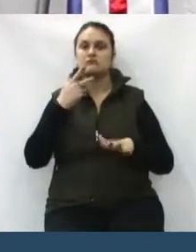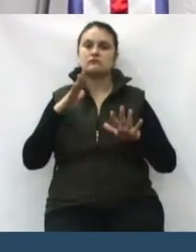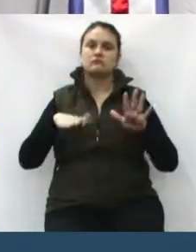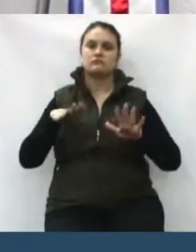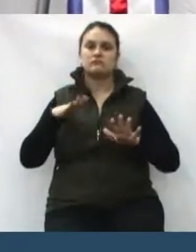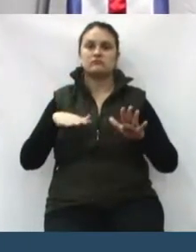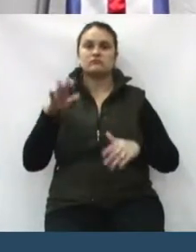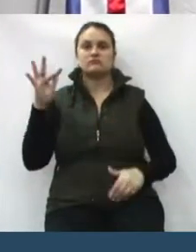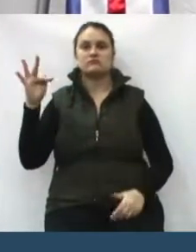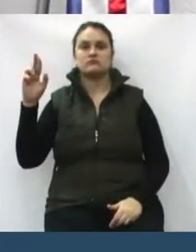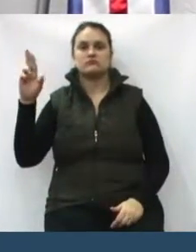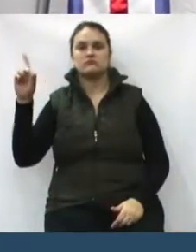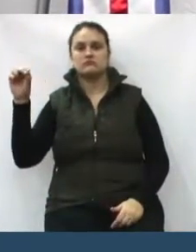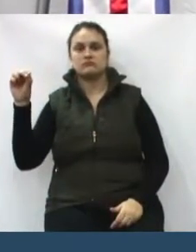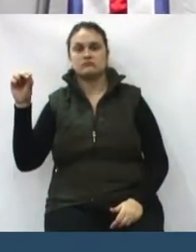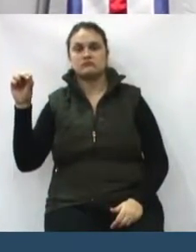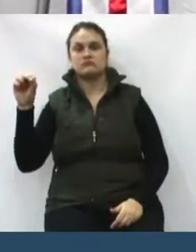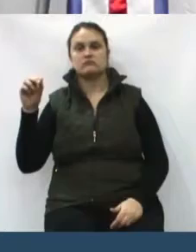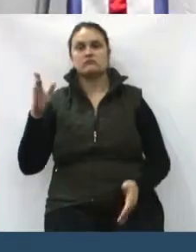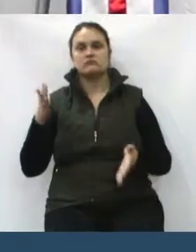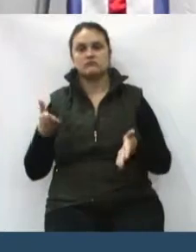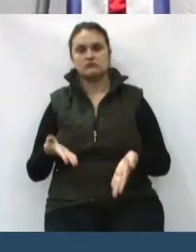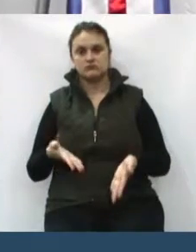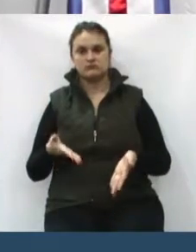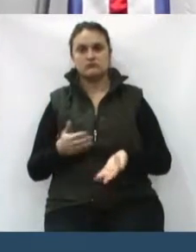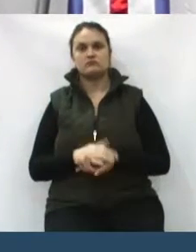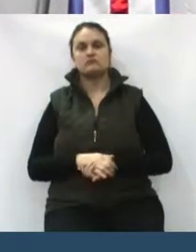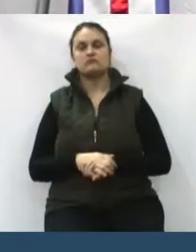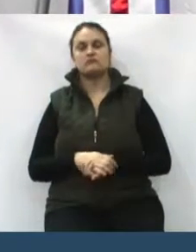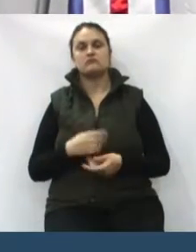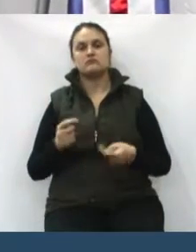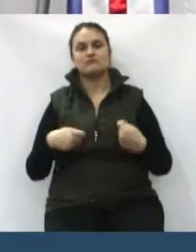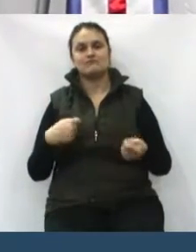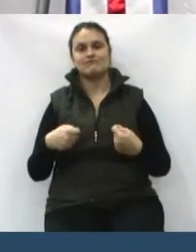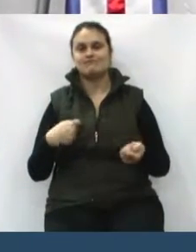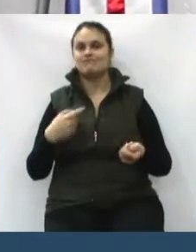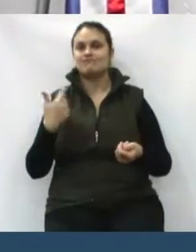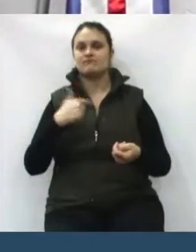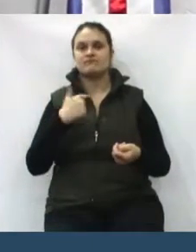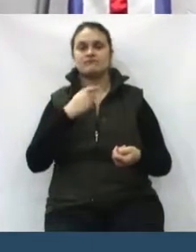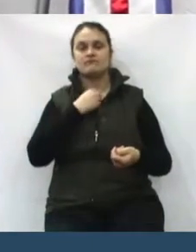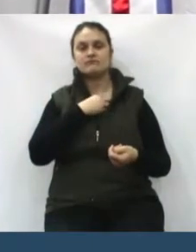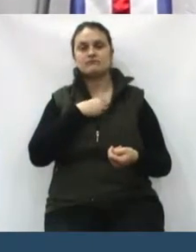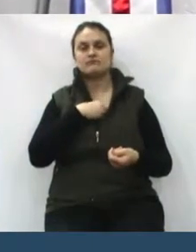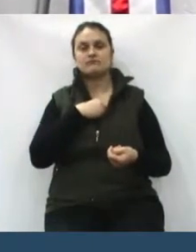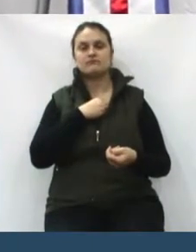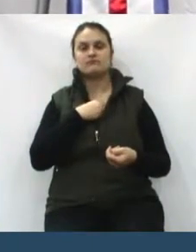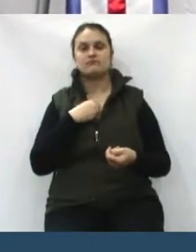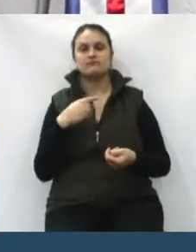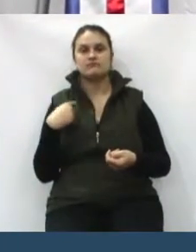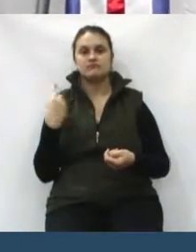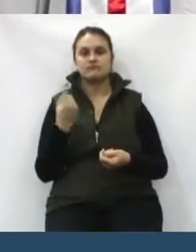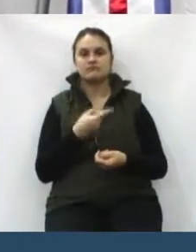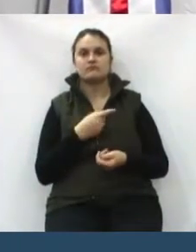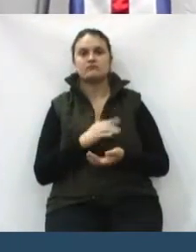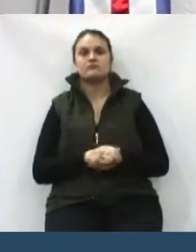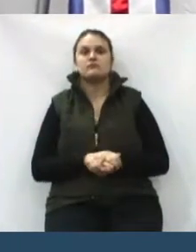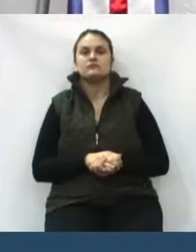ao fundo, que a atual gestão não trouxe para nós